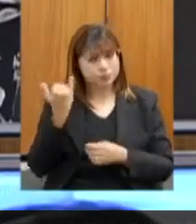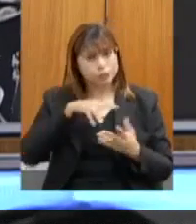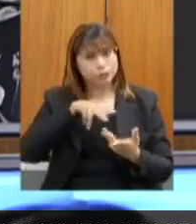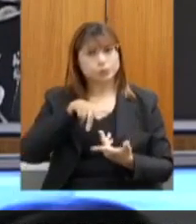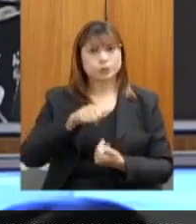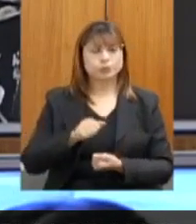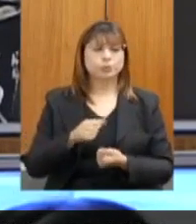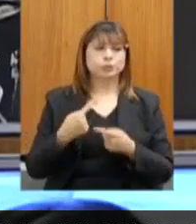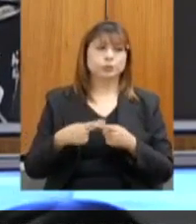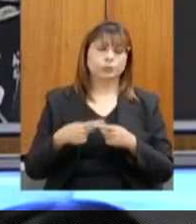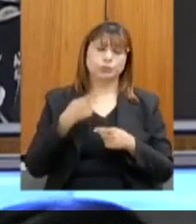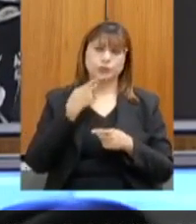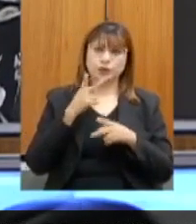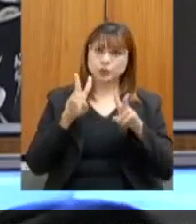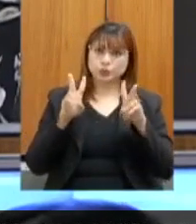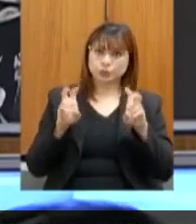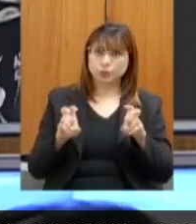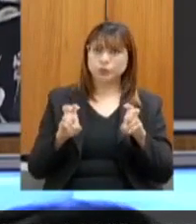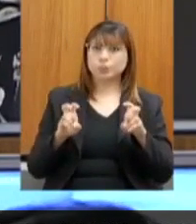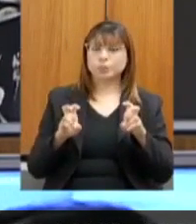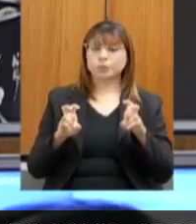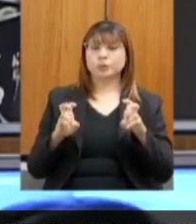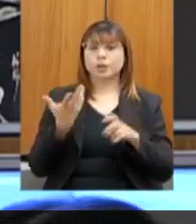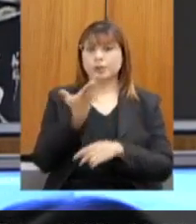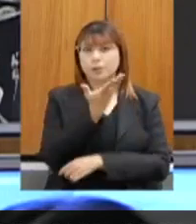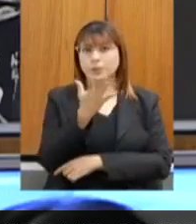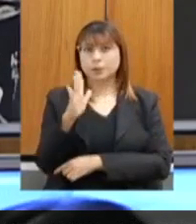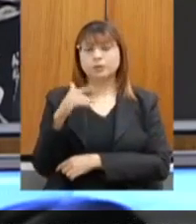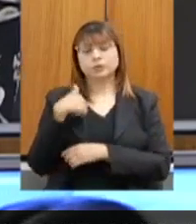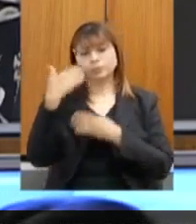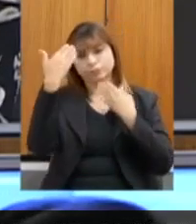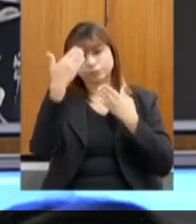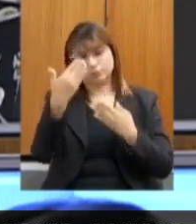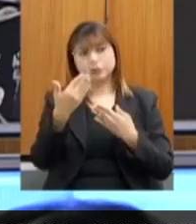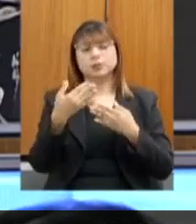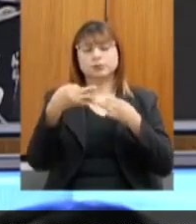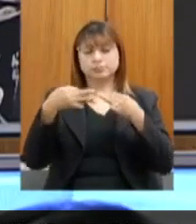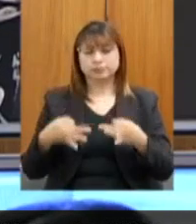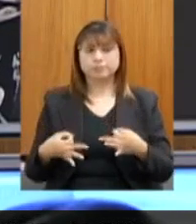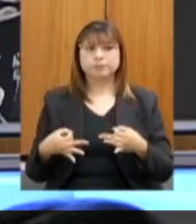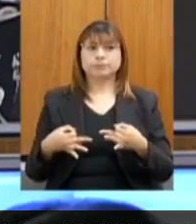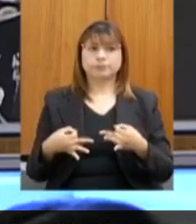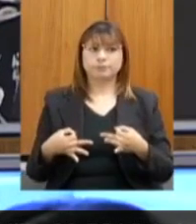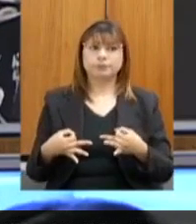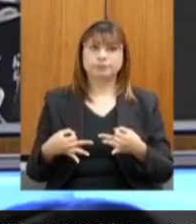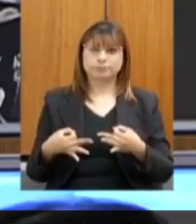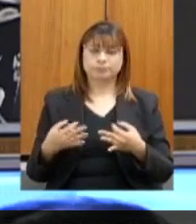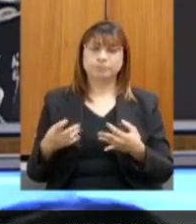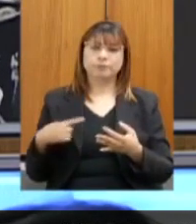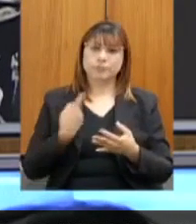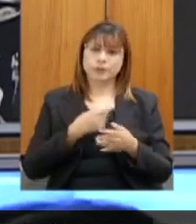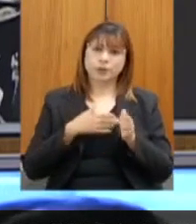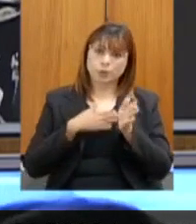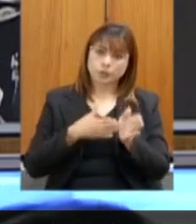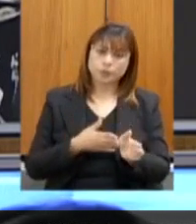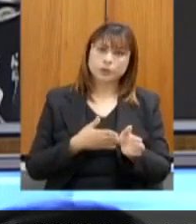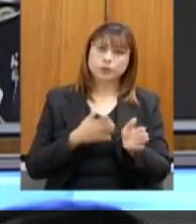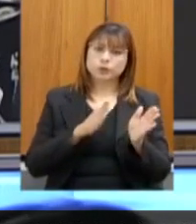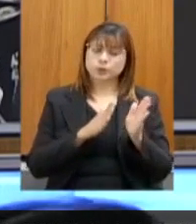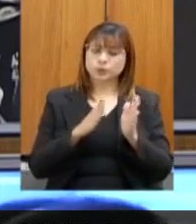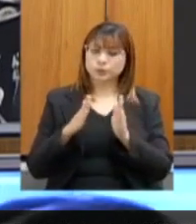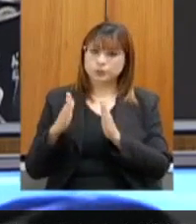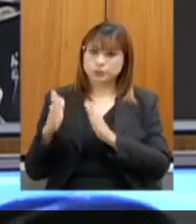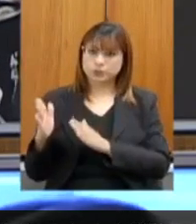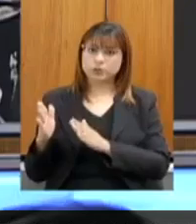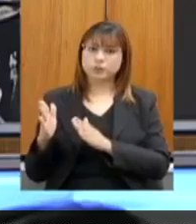diz sobre as questões ambientais. Então, agradeço e pode ter certeza que acompanharemos de perto todos os processos